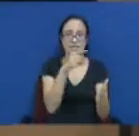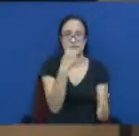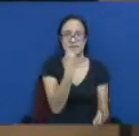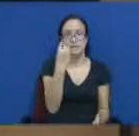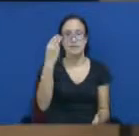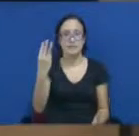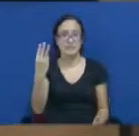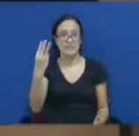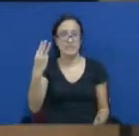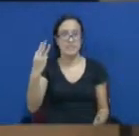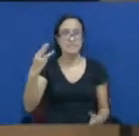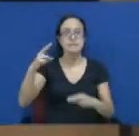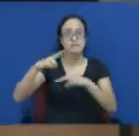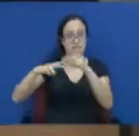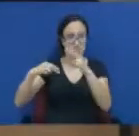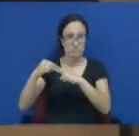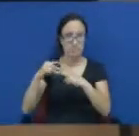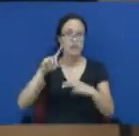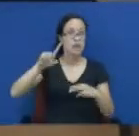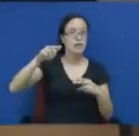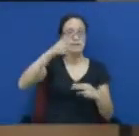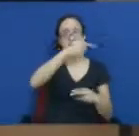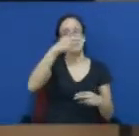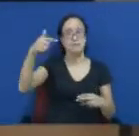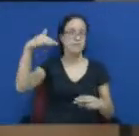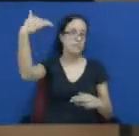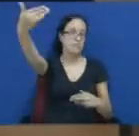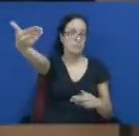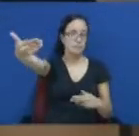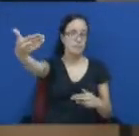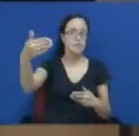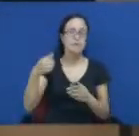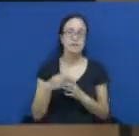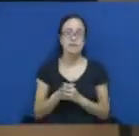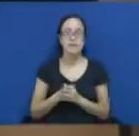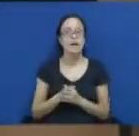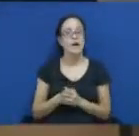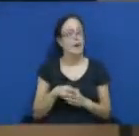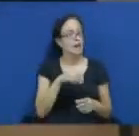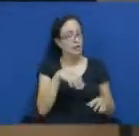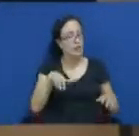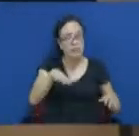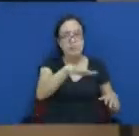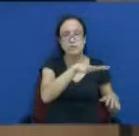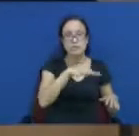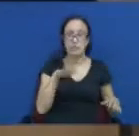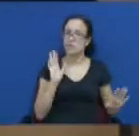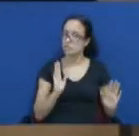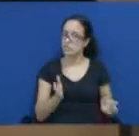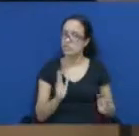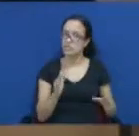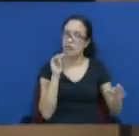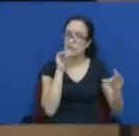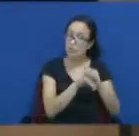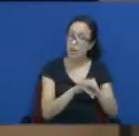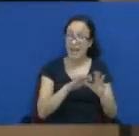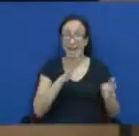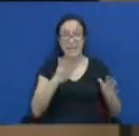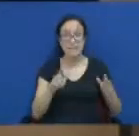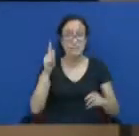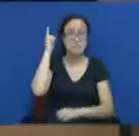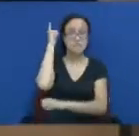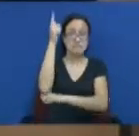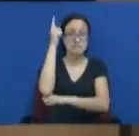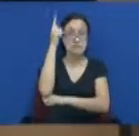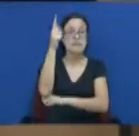que vem. Caso não aconteça, a categoria já votou nos dois RLT, que pode votar a ter greve na categoria e